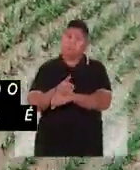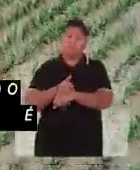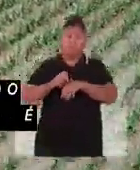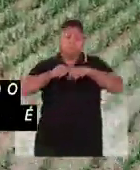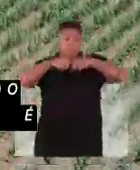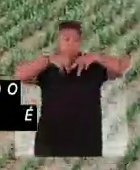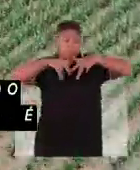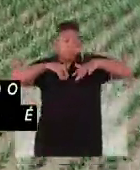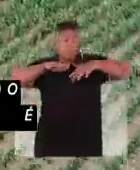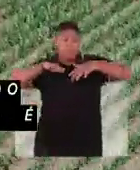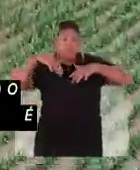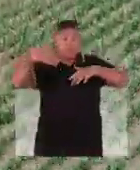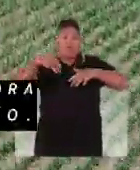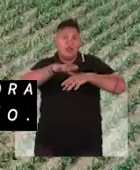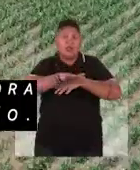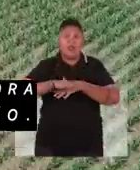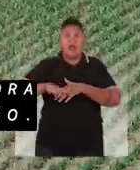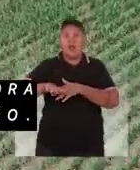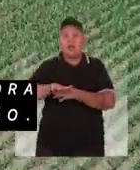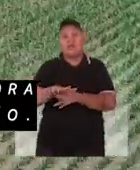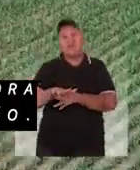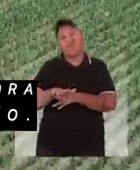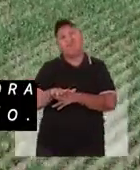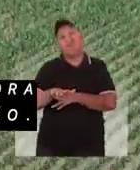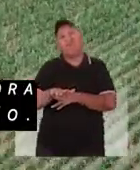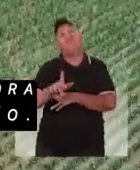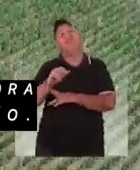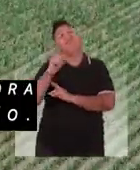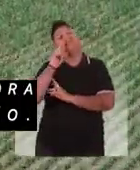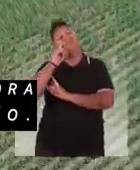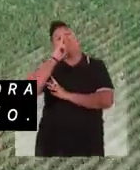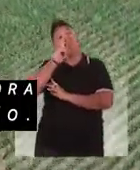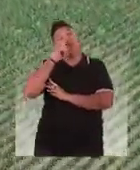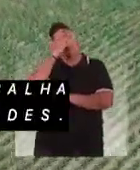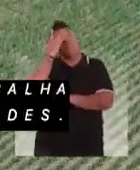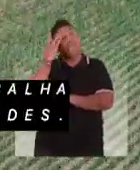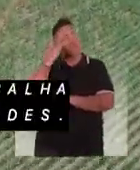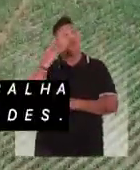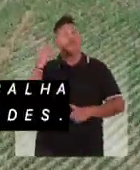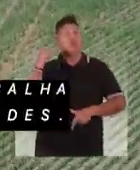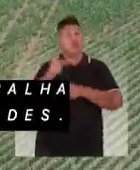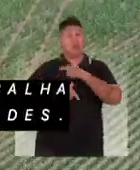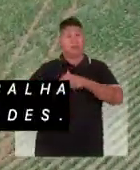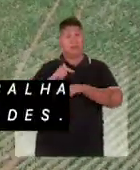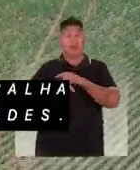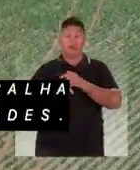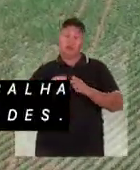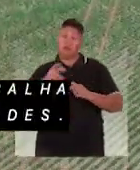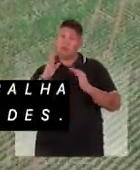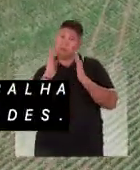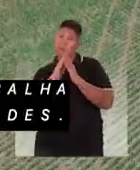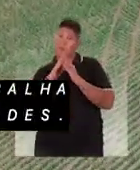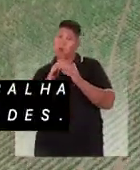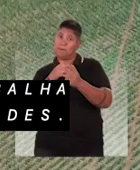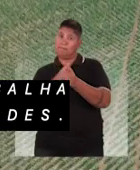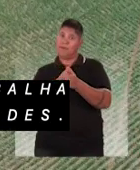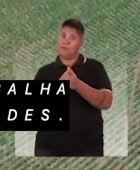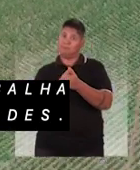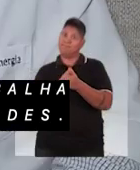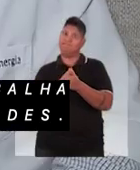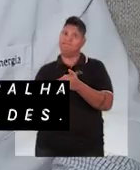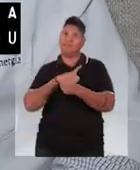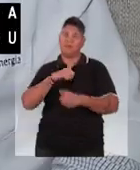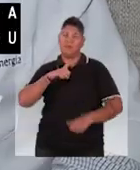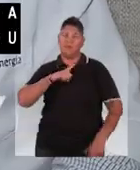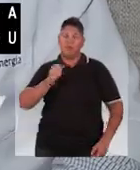do defensivo agrícola é dispersado para fora da área de aplicação. Risco para quem trabalha e mora nas proximidades.